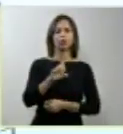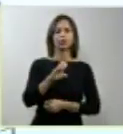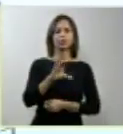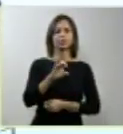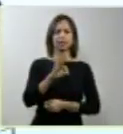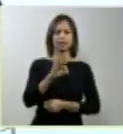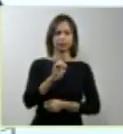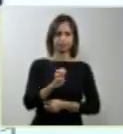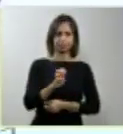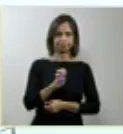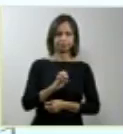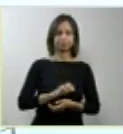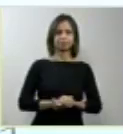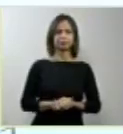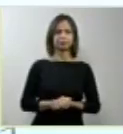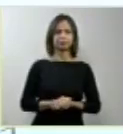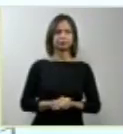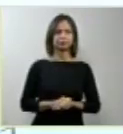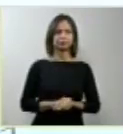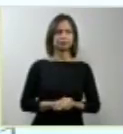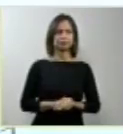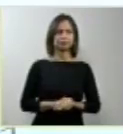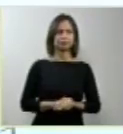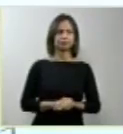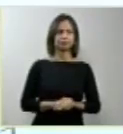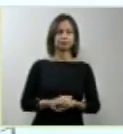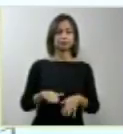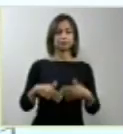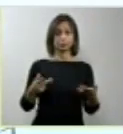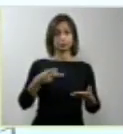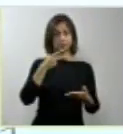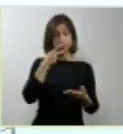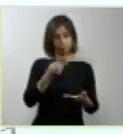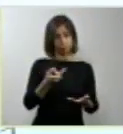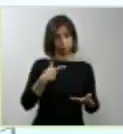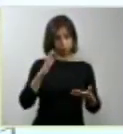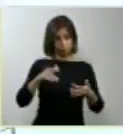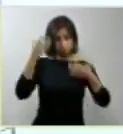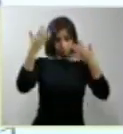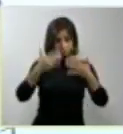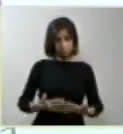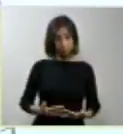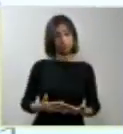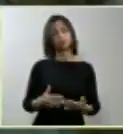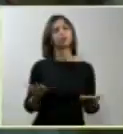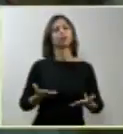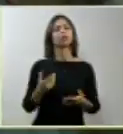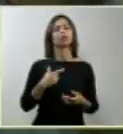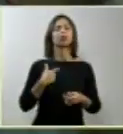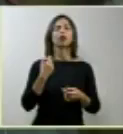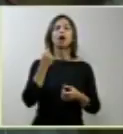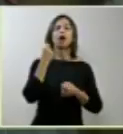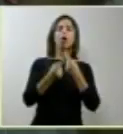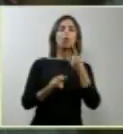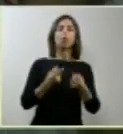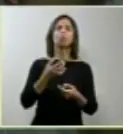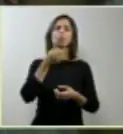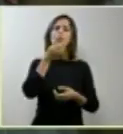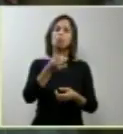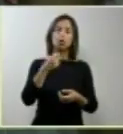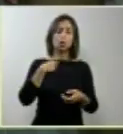Dito isso, ministro Marco Aurélio, eu queria reservar algumas observações